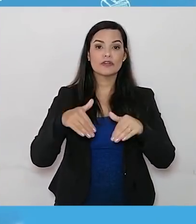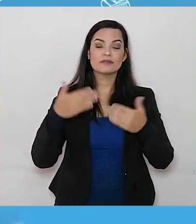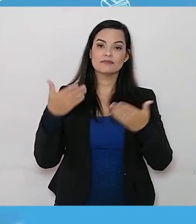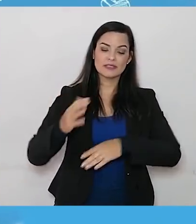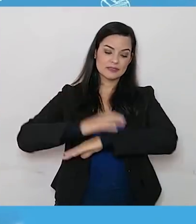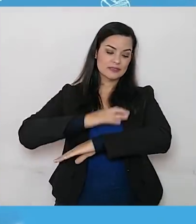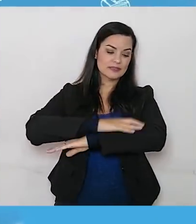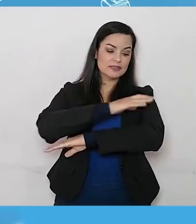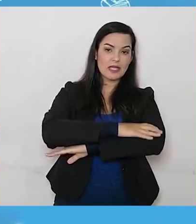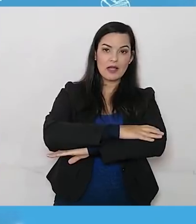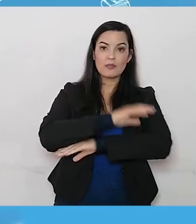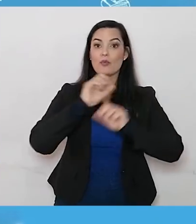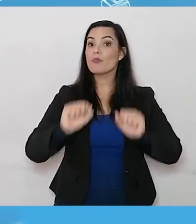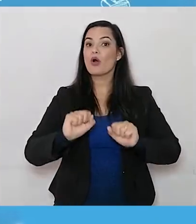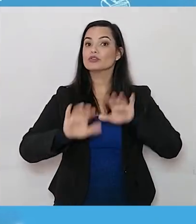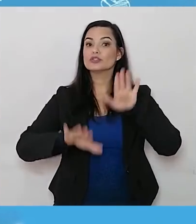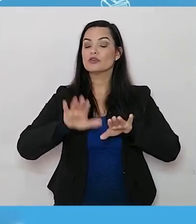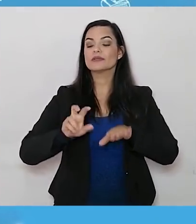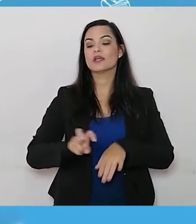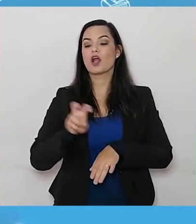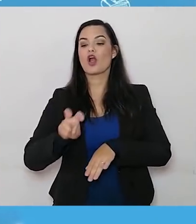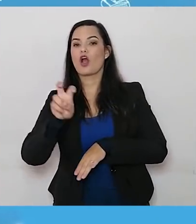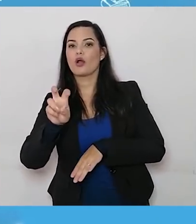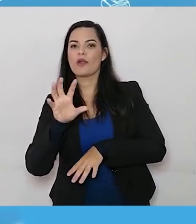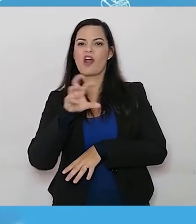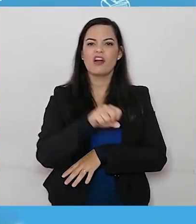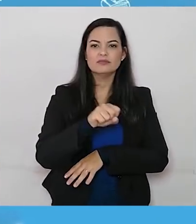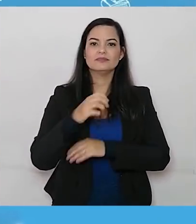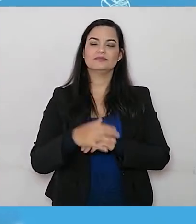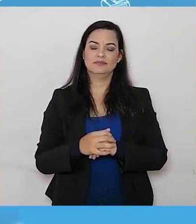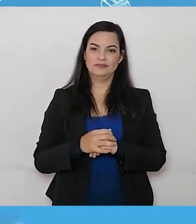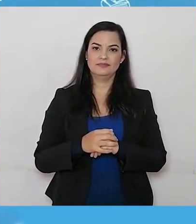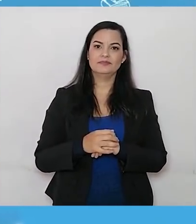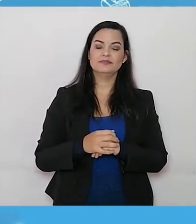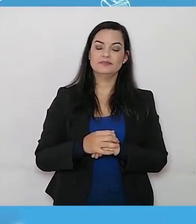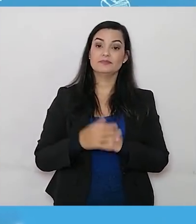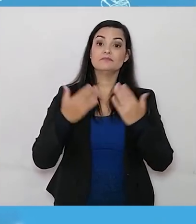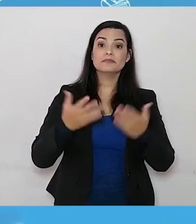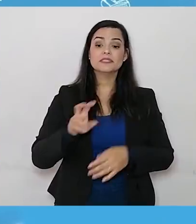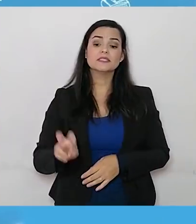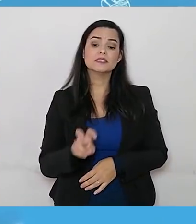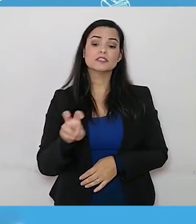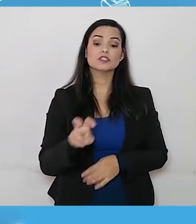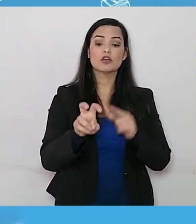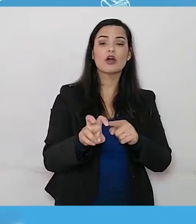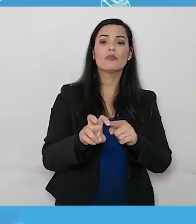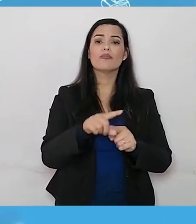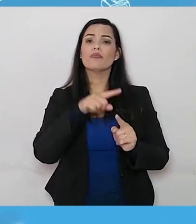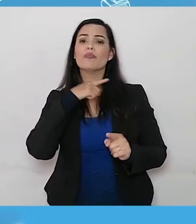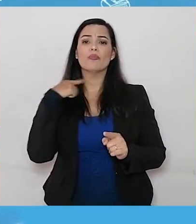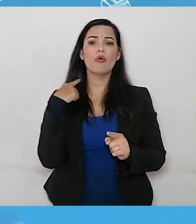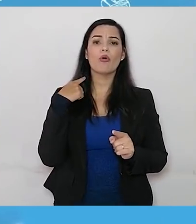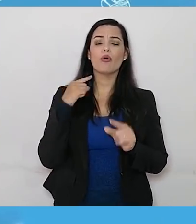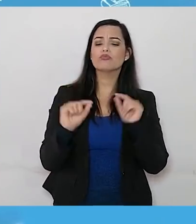sapo pode servir de alimento para uma cobra. E essa cobra, quando ela